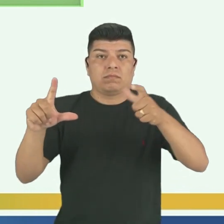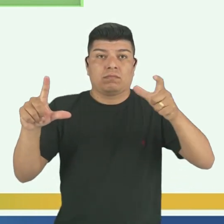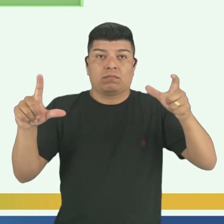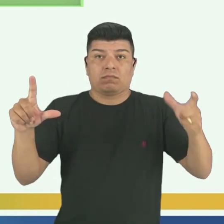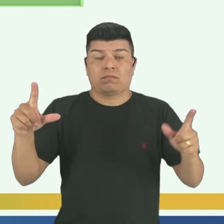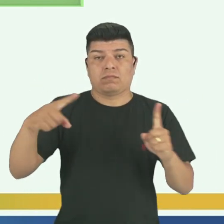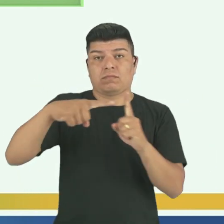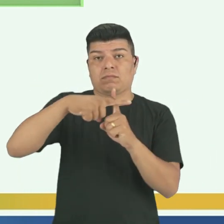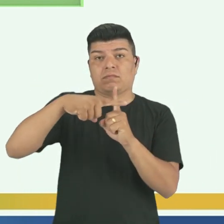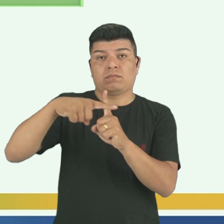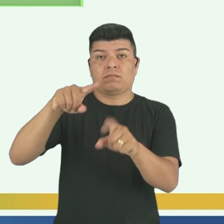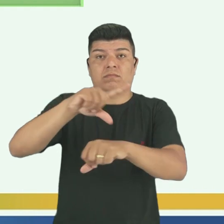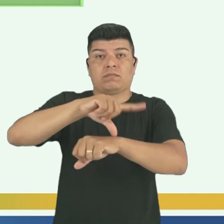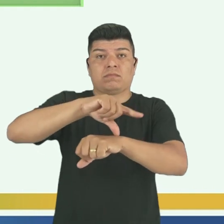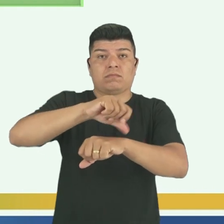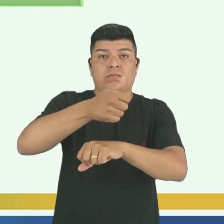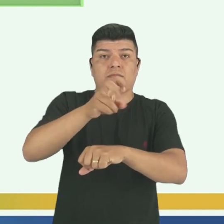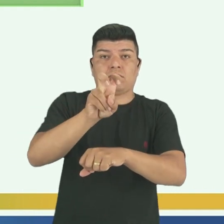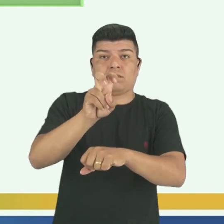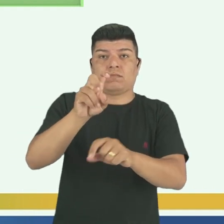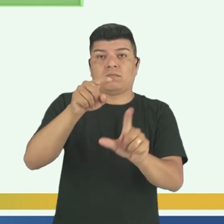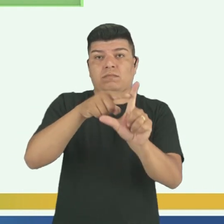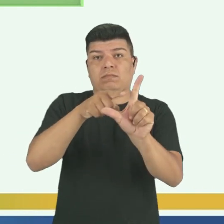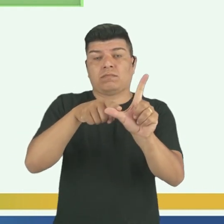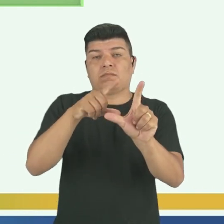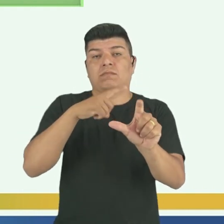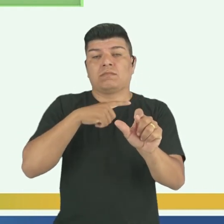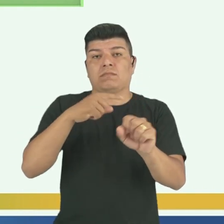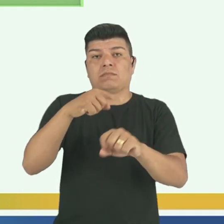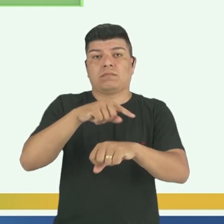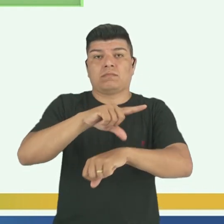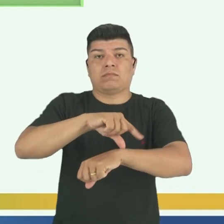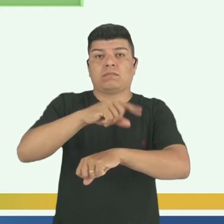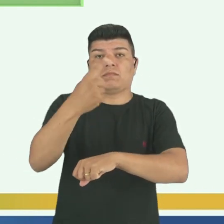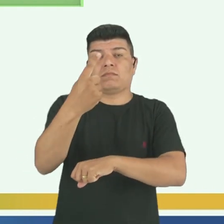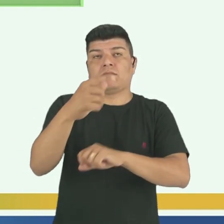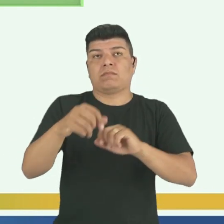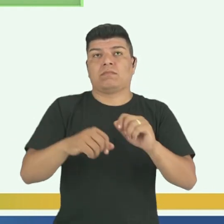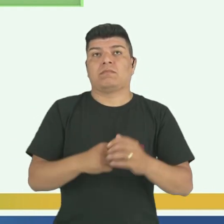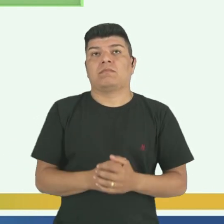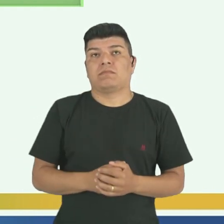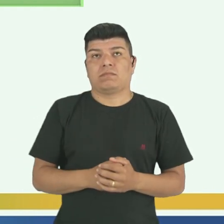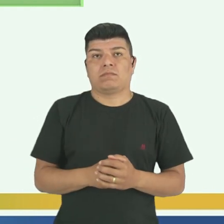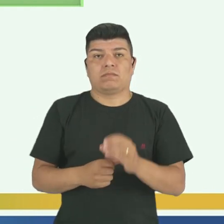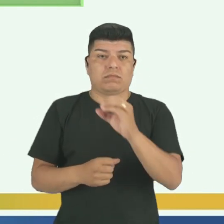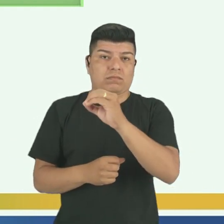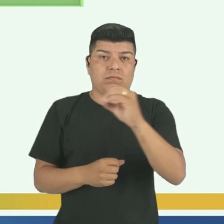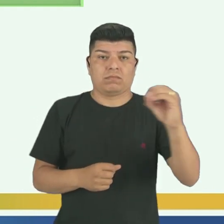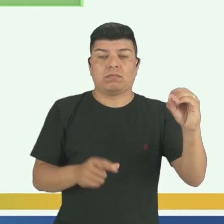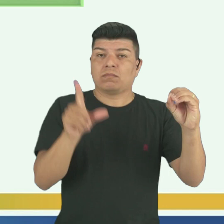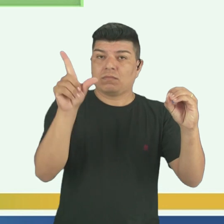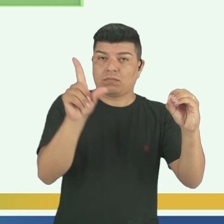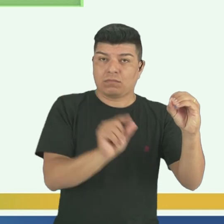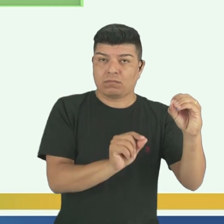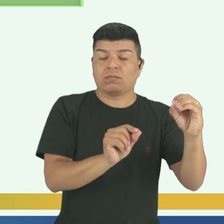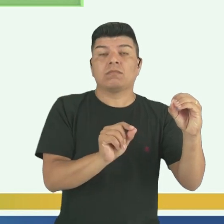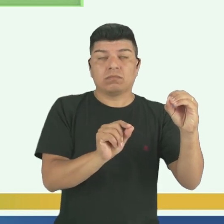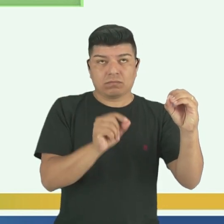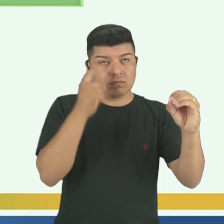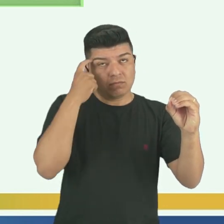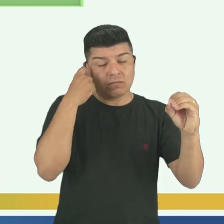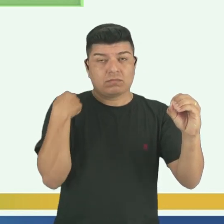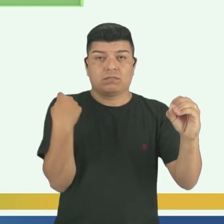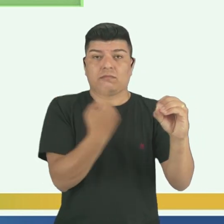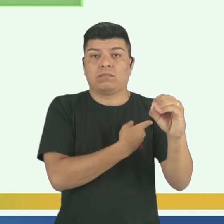vai somar as horas. A cada 15 graus, como eu disse, uma hora, tá? E ao oeste vai diminuir. Nós,